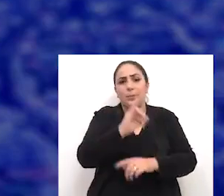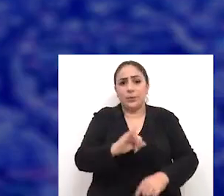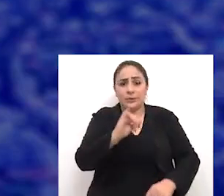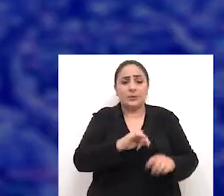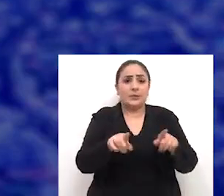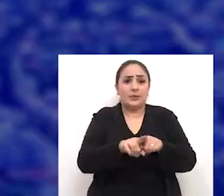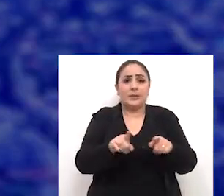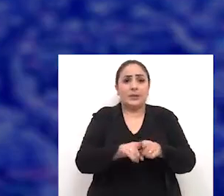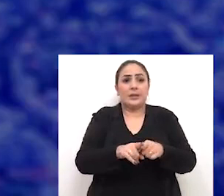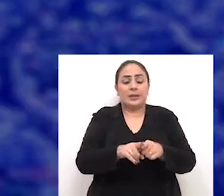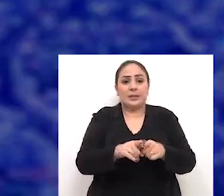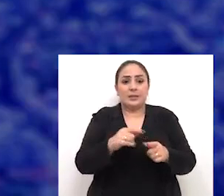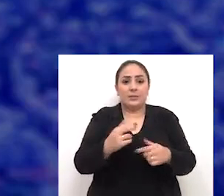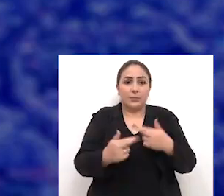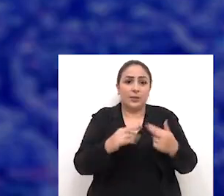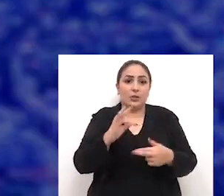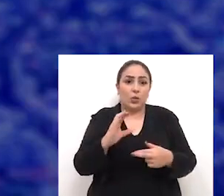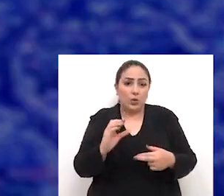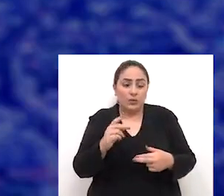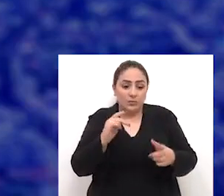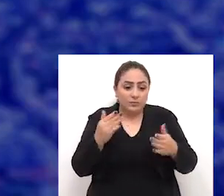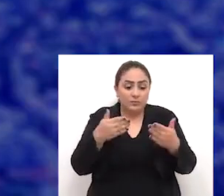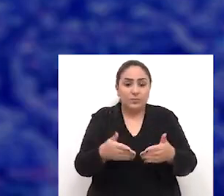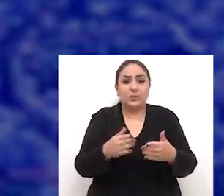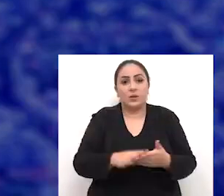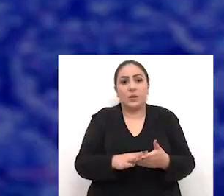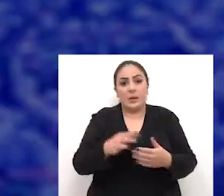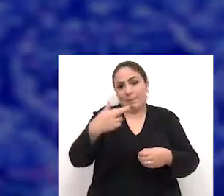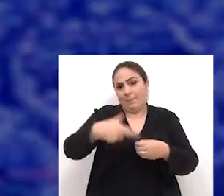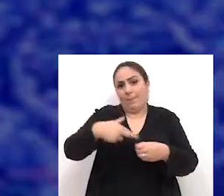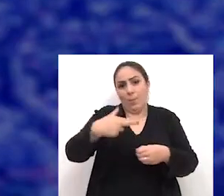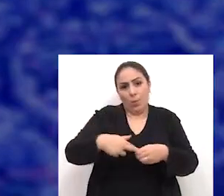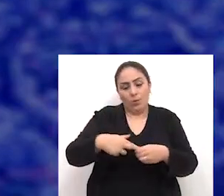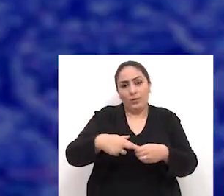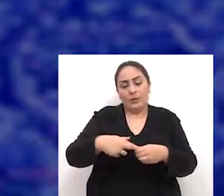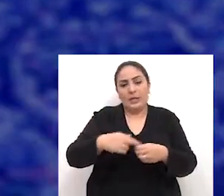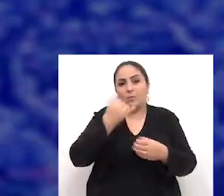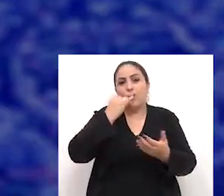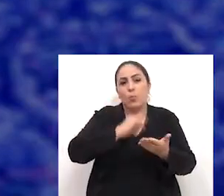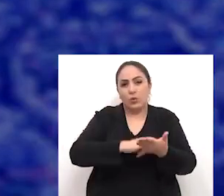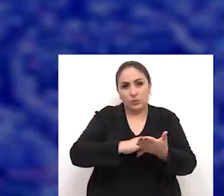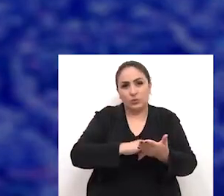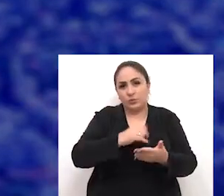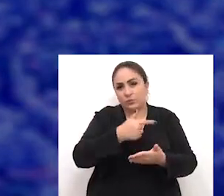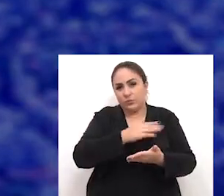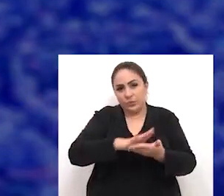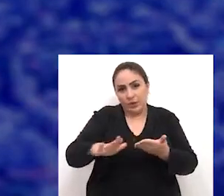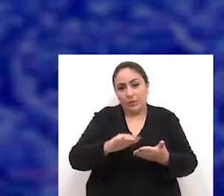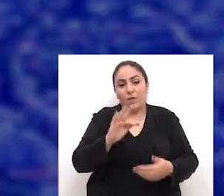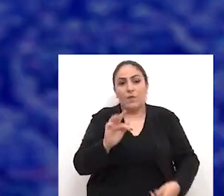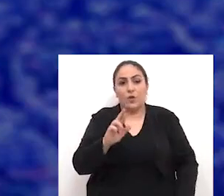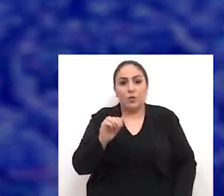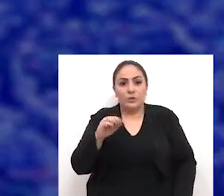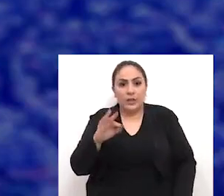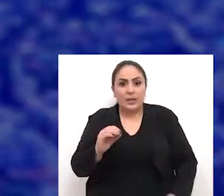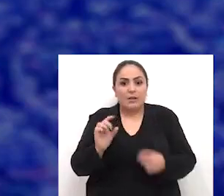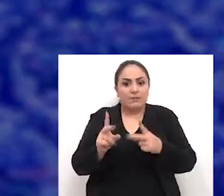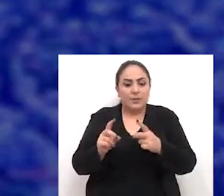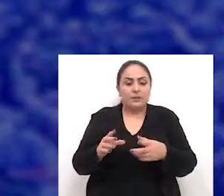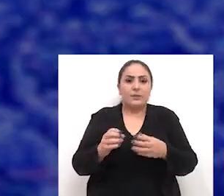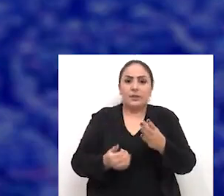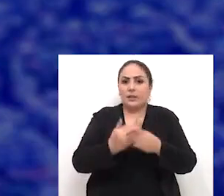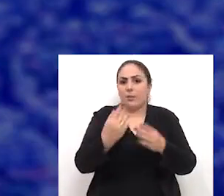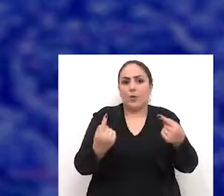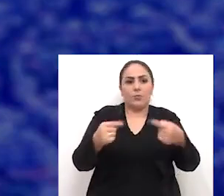importantes que a reforma toca, como o fim do imposto de fronteira aqui para Passo Fundo, que, obviamente, é uma cidade em que o varejo é muito forte, então, portanto, isso aí